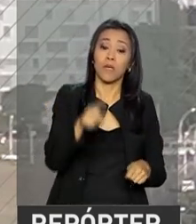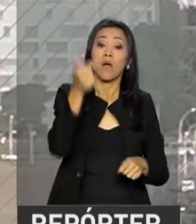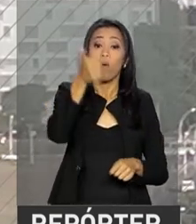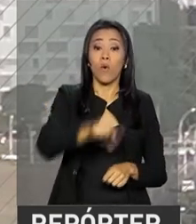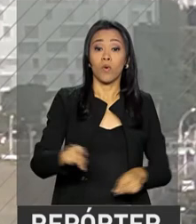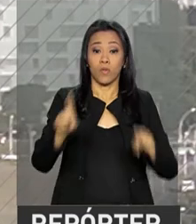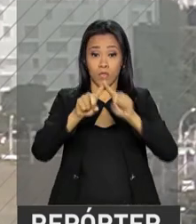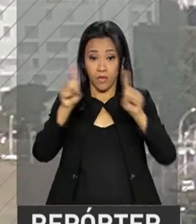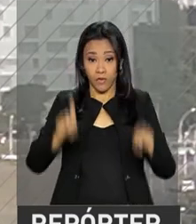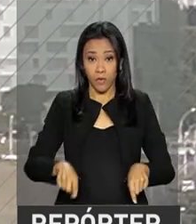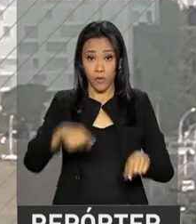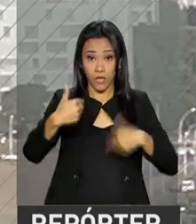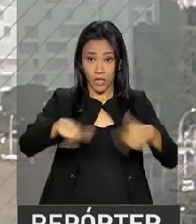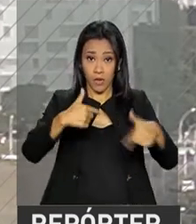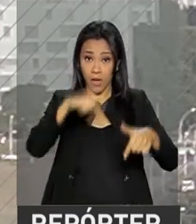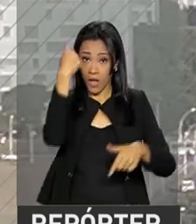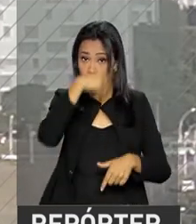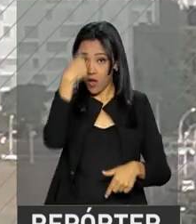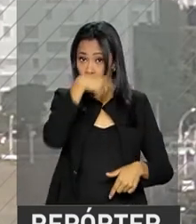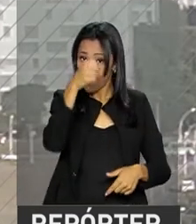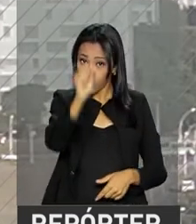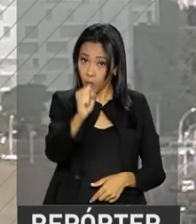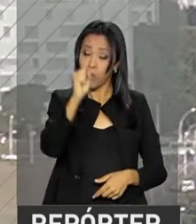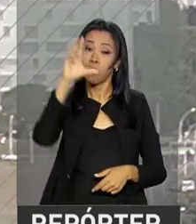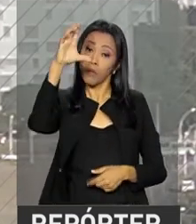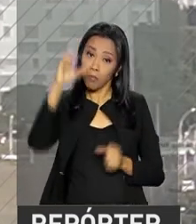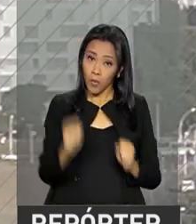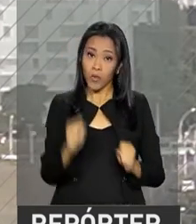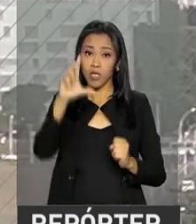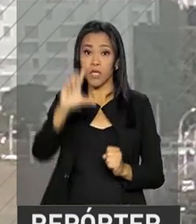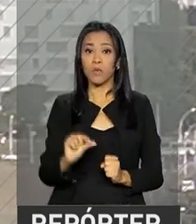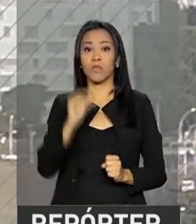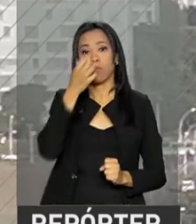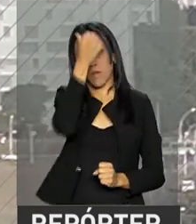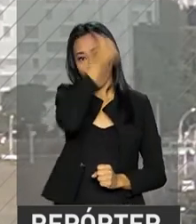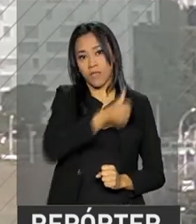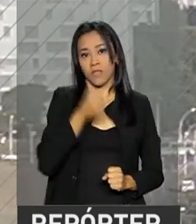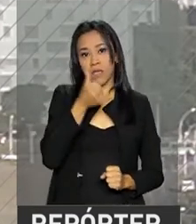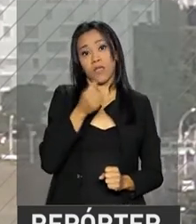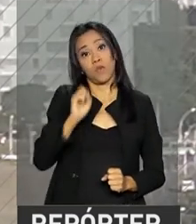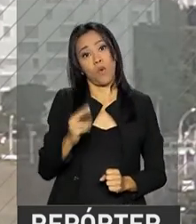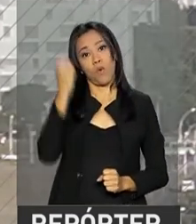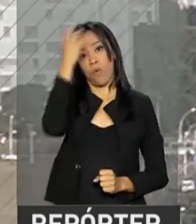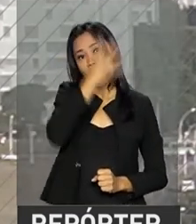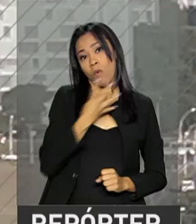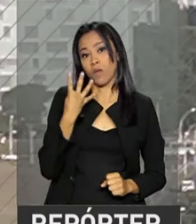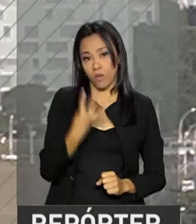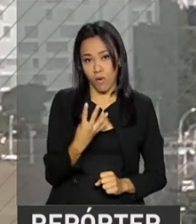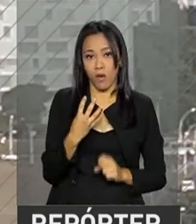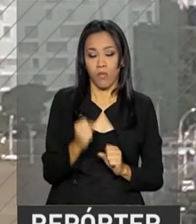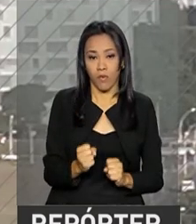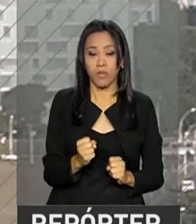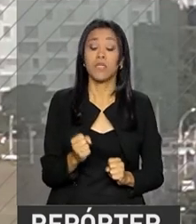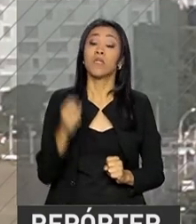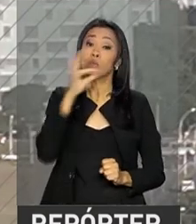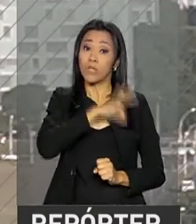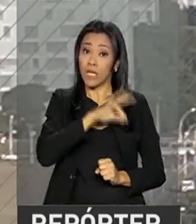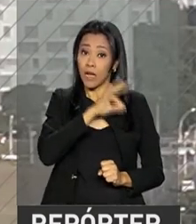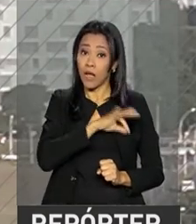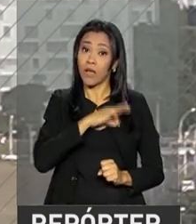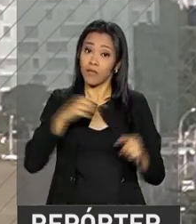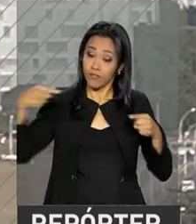que têm 8 horas de trabalho diário poderão reduzir a jornada para 6 ou 4 horas diárias e receberão salário